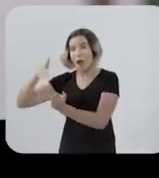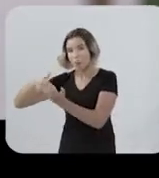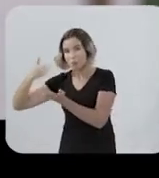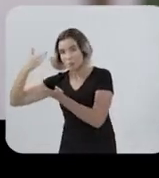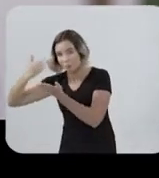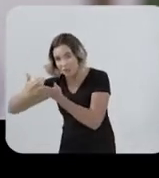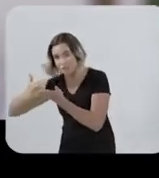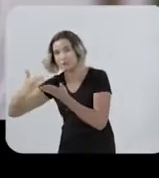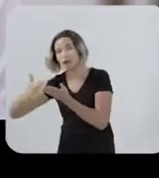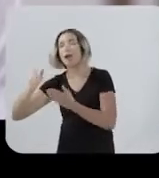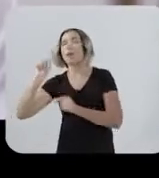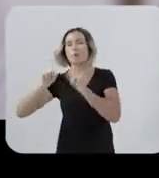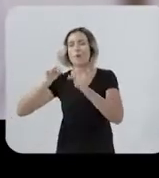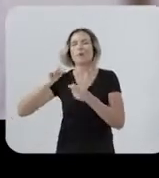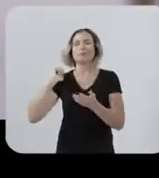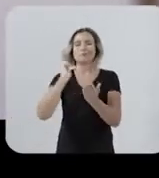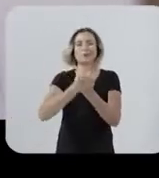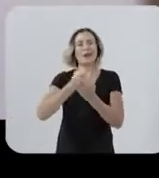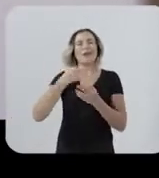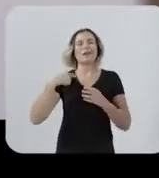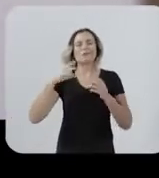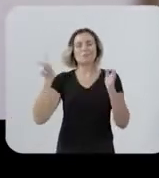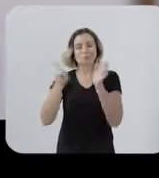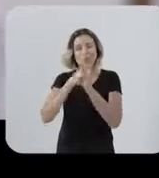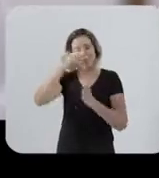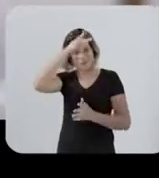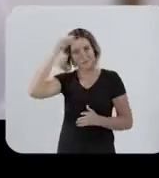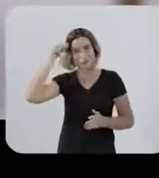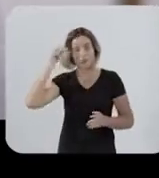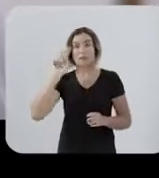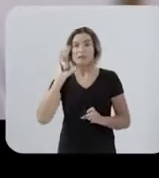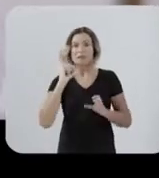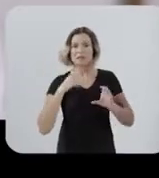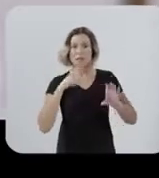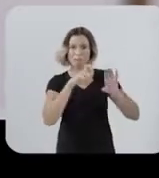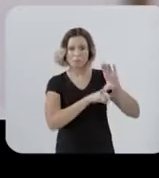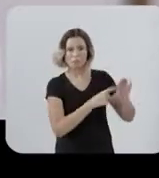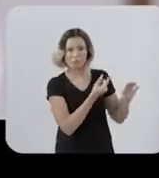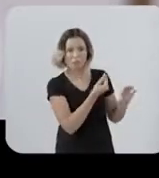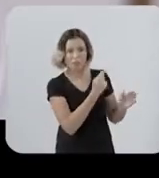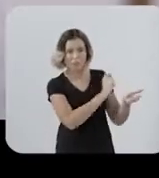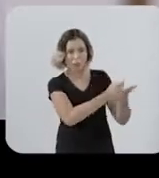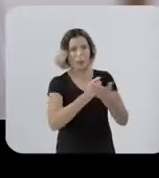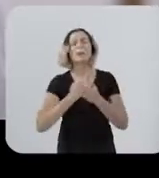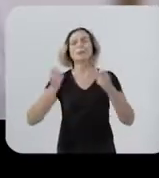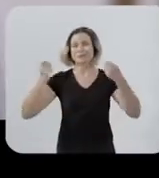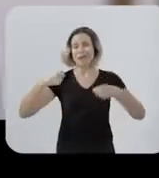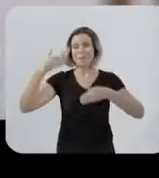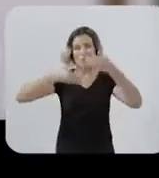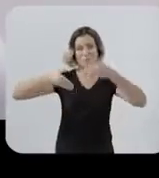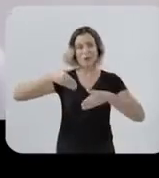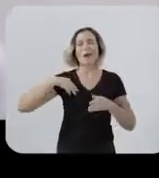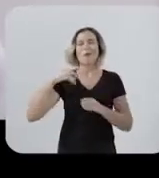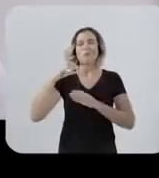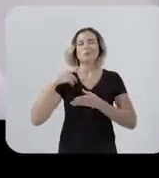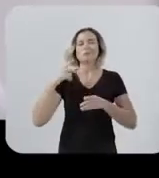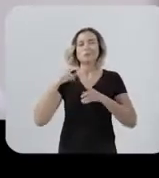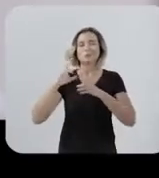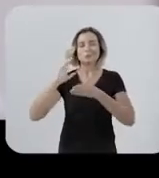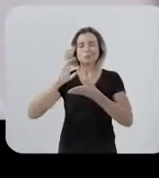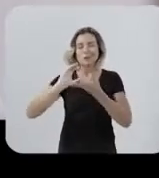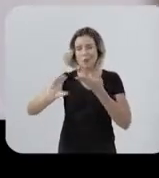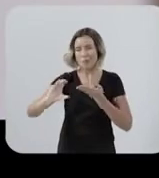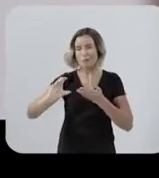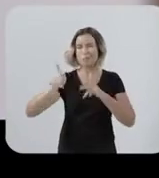parcela para você E vale lembrar que quem está negativado Também vai poder ter acesso ao crédito popular da Prefeitura Porque o nosso